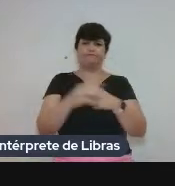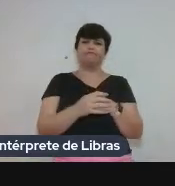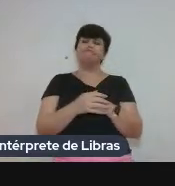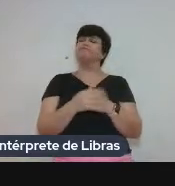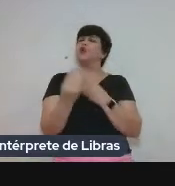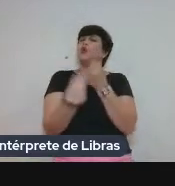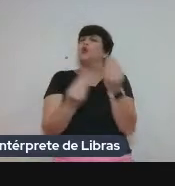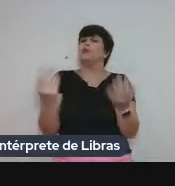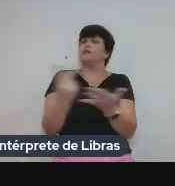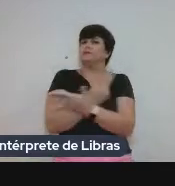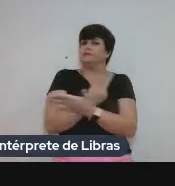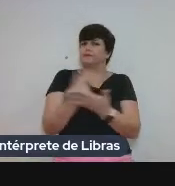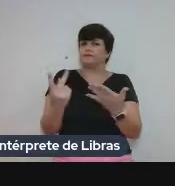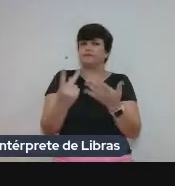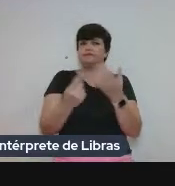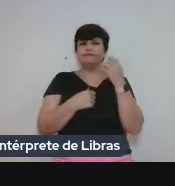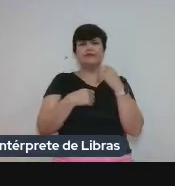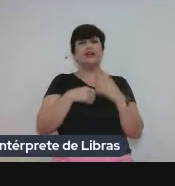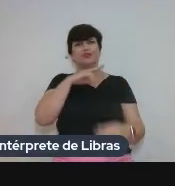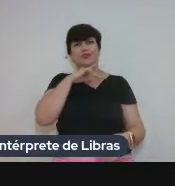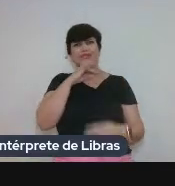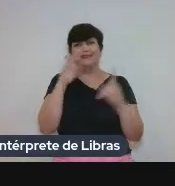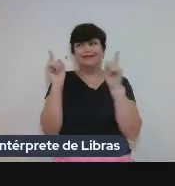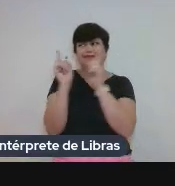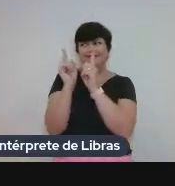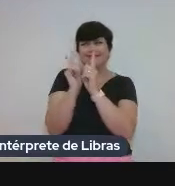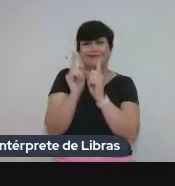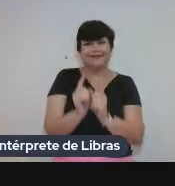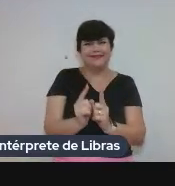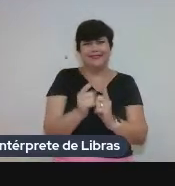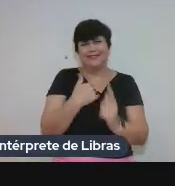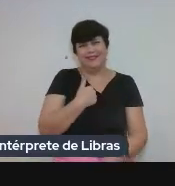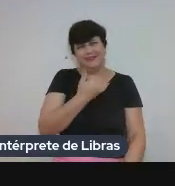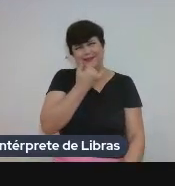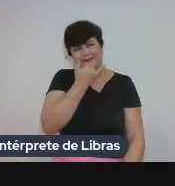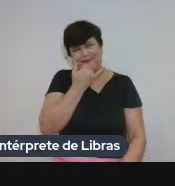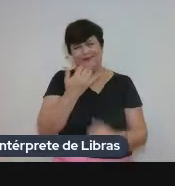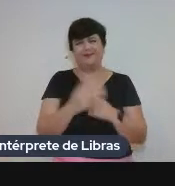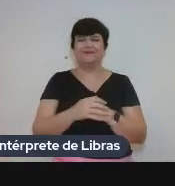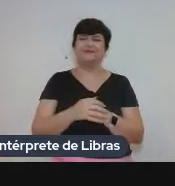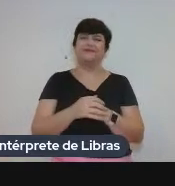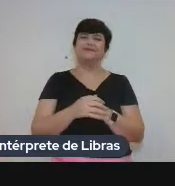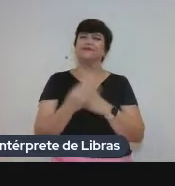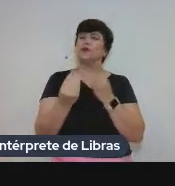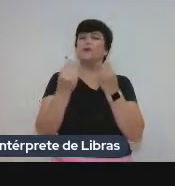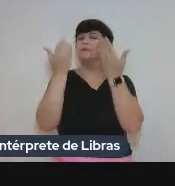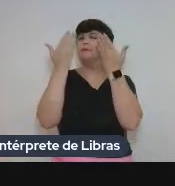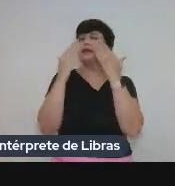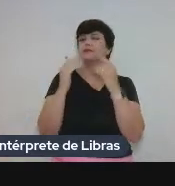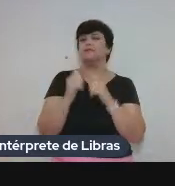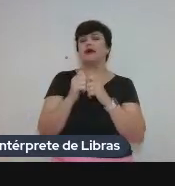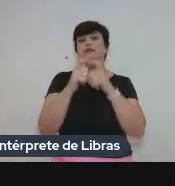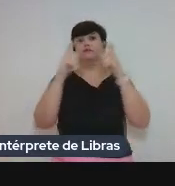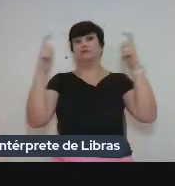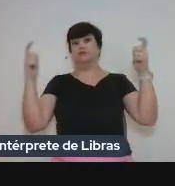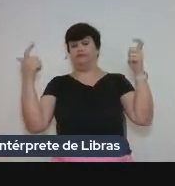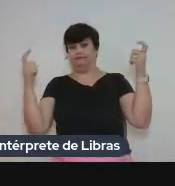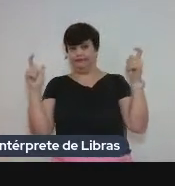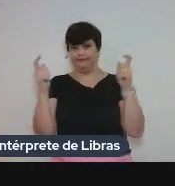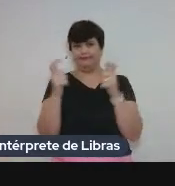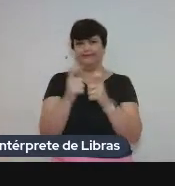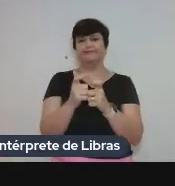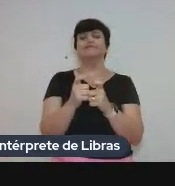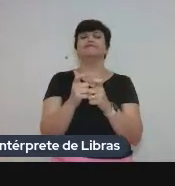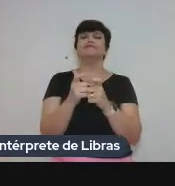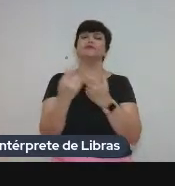Como é que aconteceu... Nossa, está muito ruim. Essas análises. Eu parto de uma perspectiva mais macro para mais micro. Então, eu